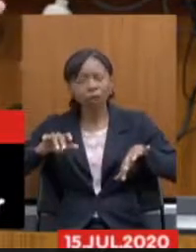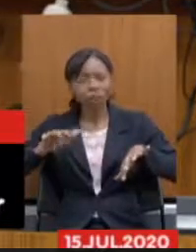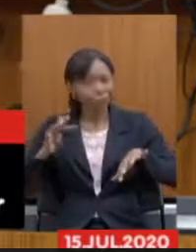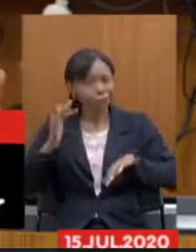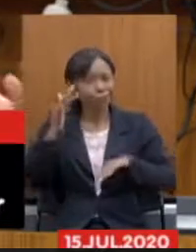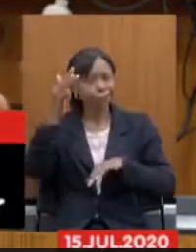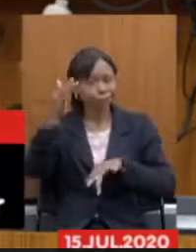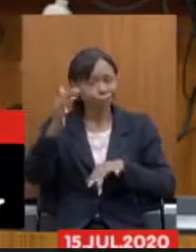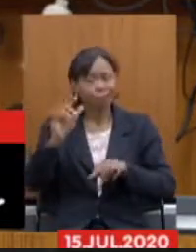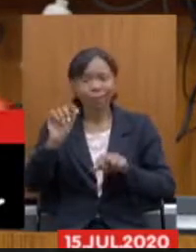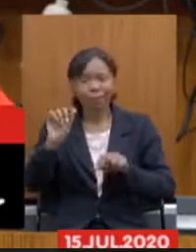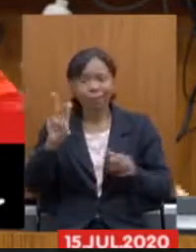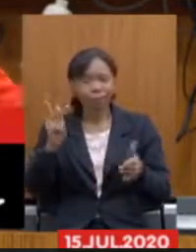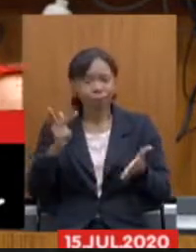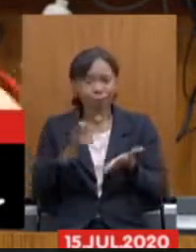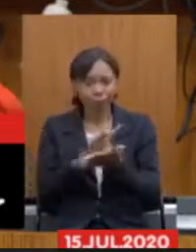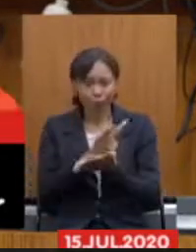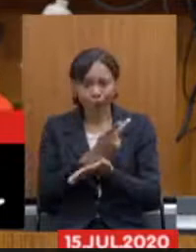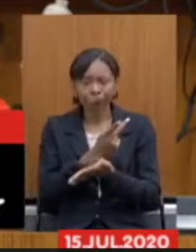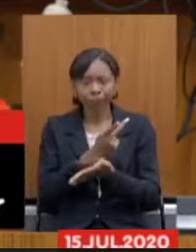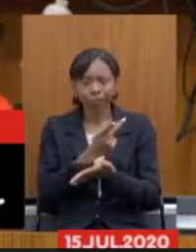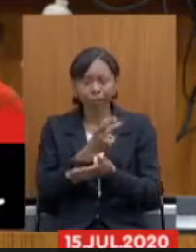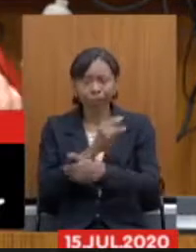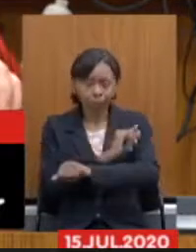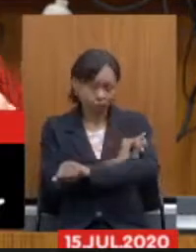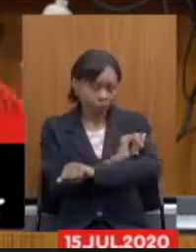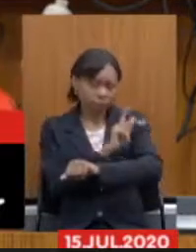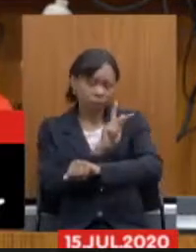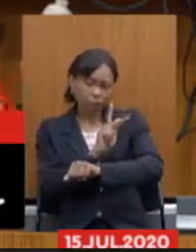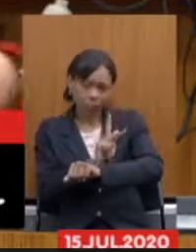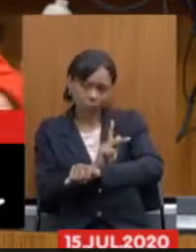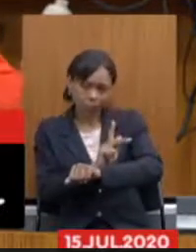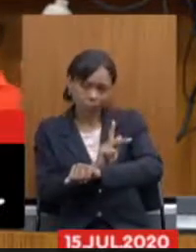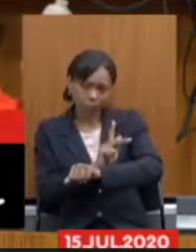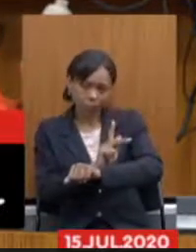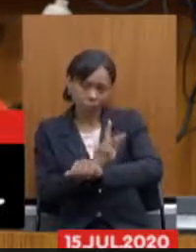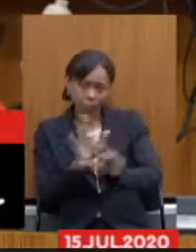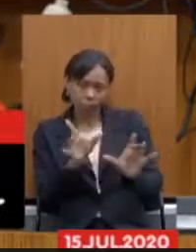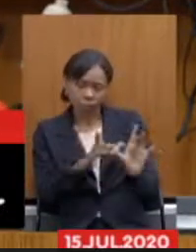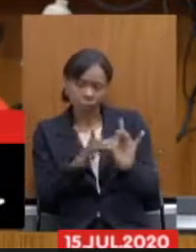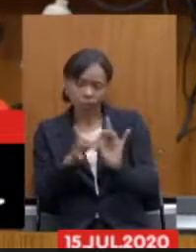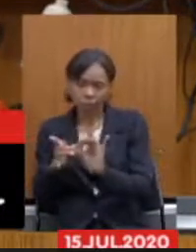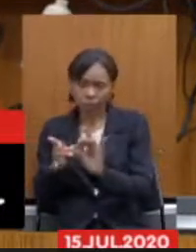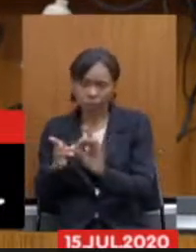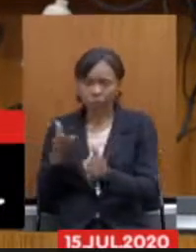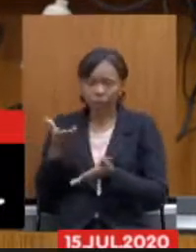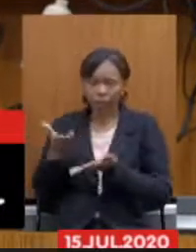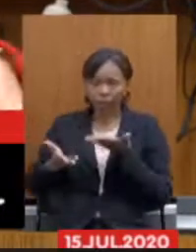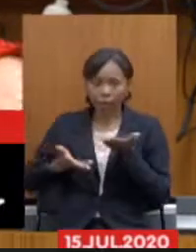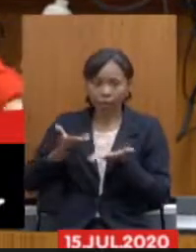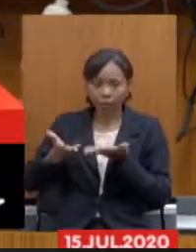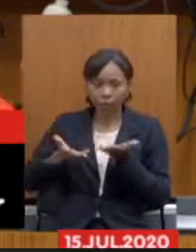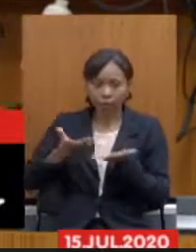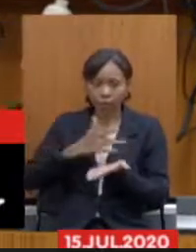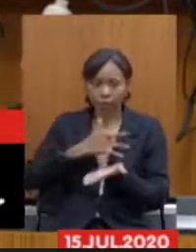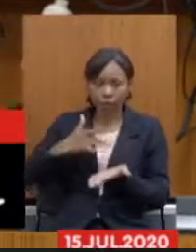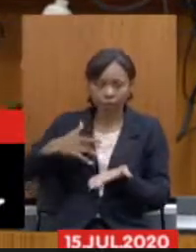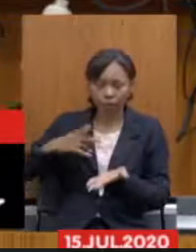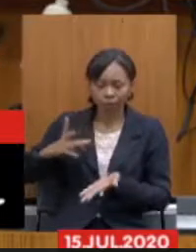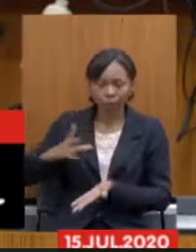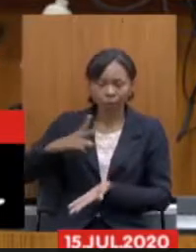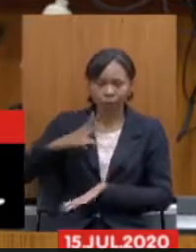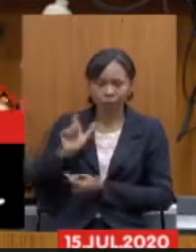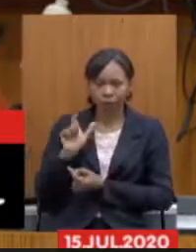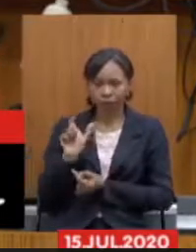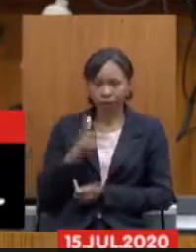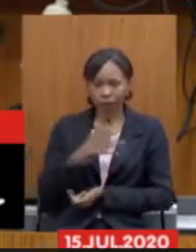aproximar o IPSENG como assistência à saúde muito mais uma gestão privada de plano de